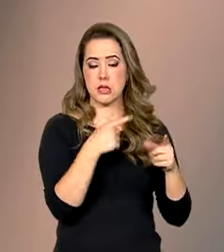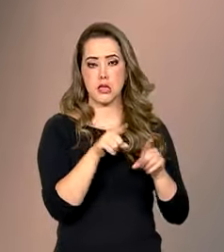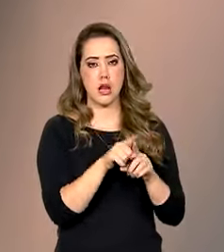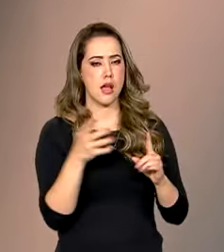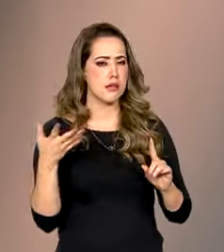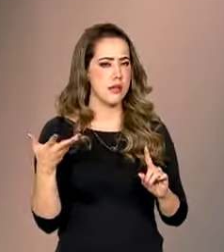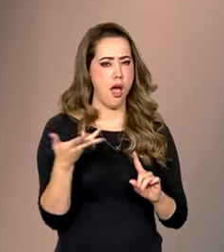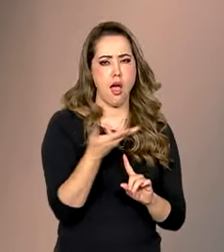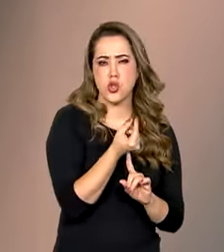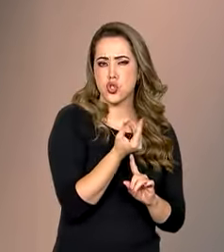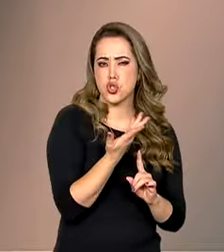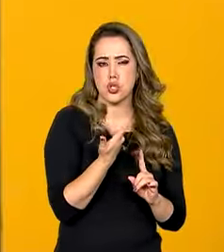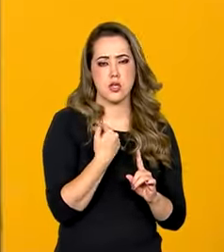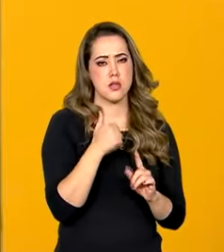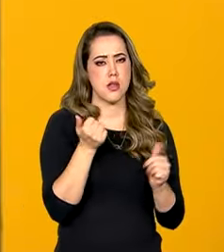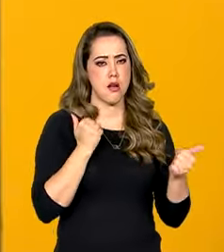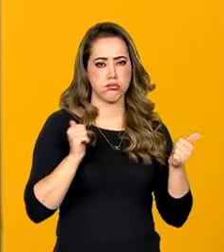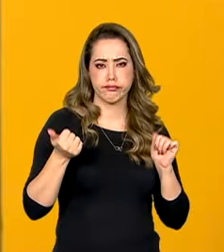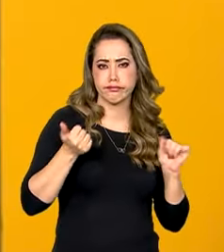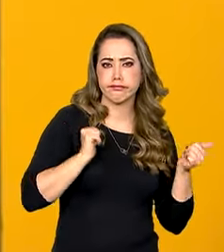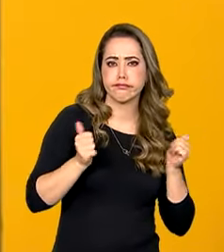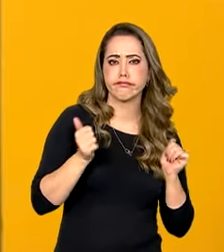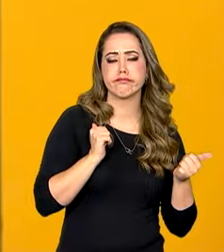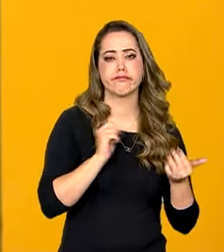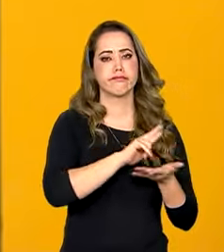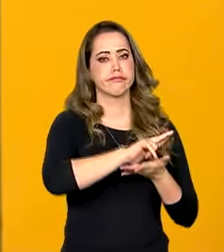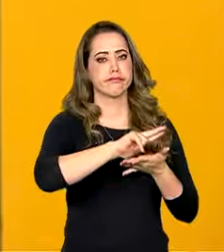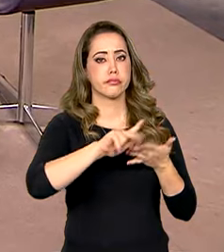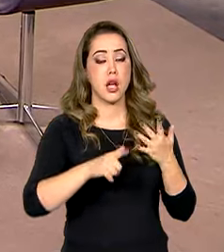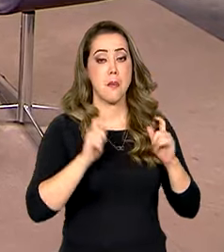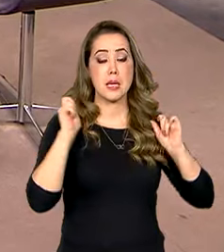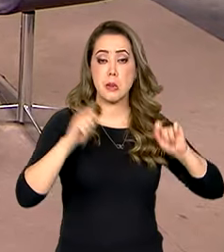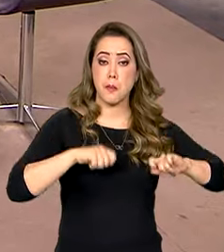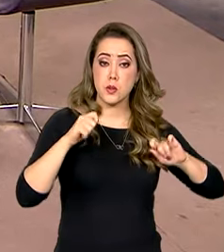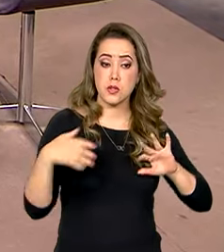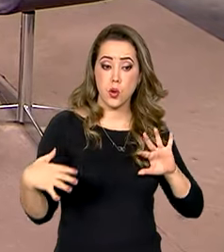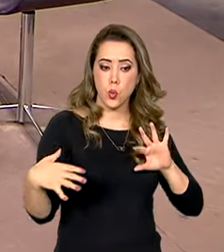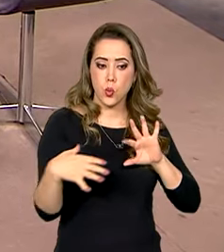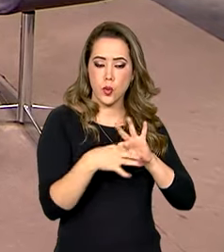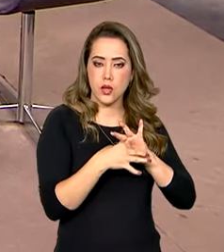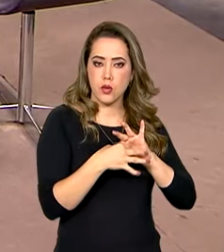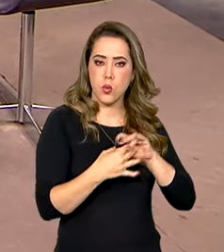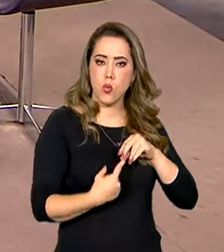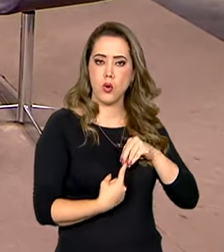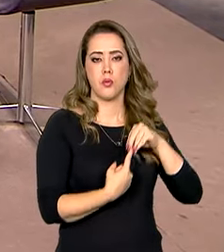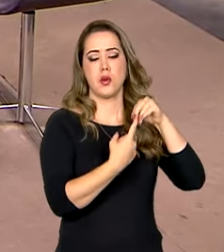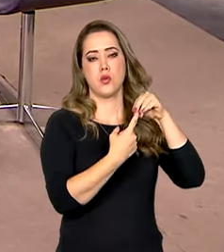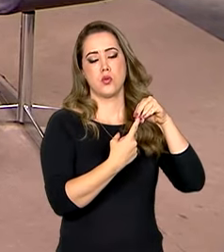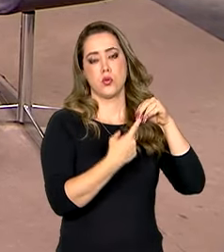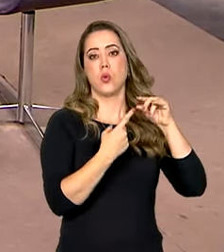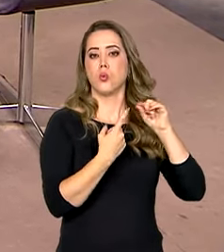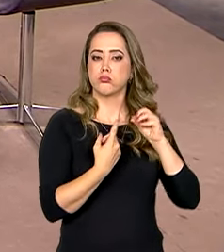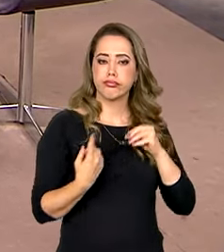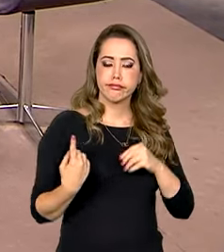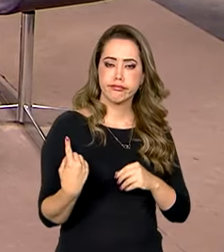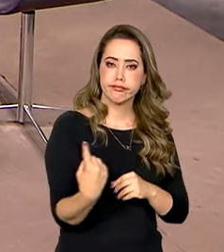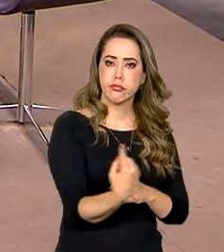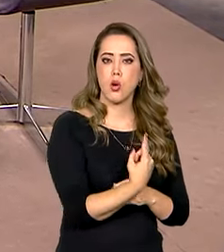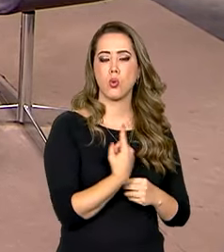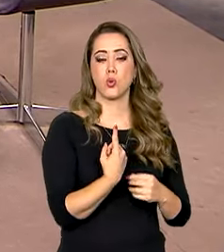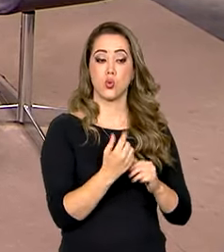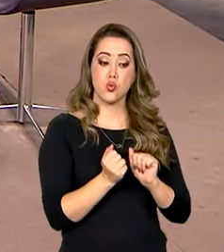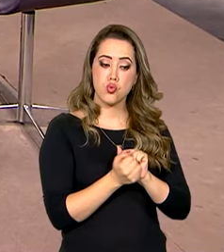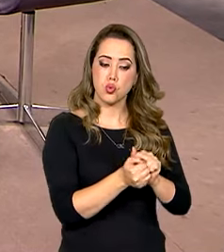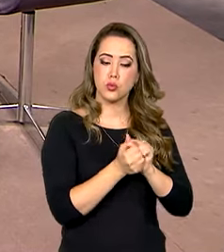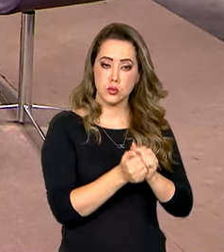artistas, atrizes, para que nós possamos de forma unificada nos somarmos